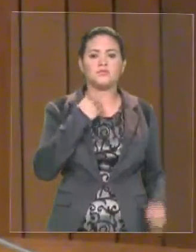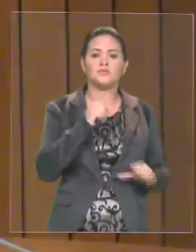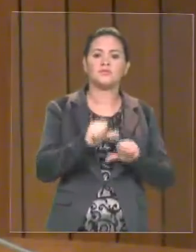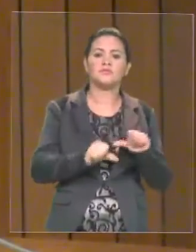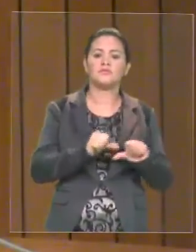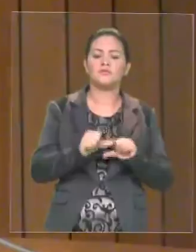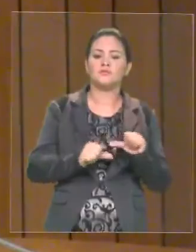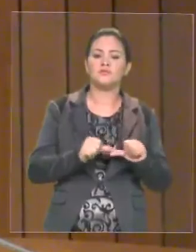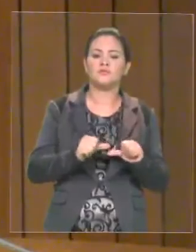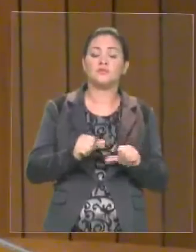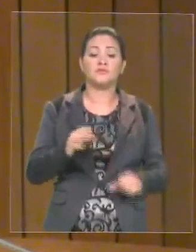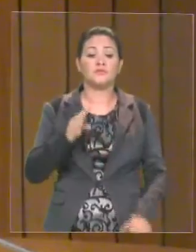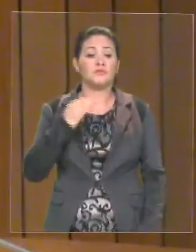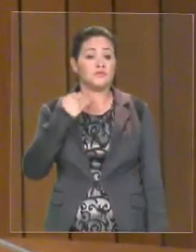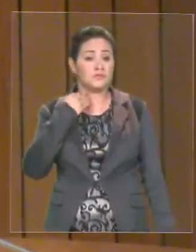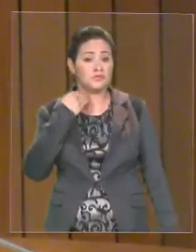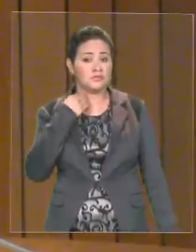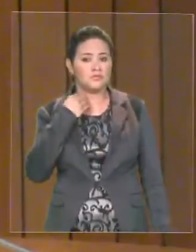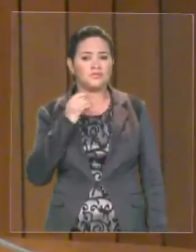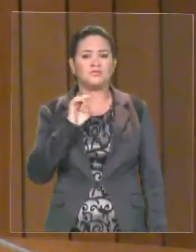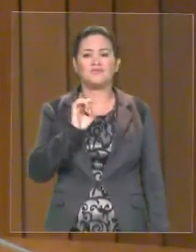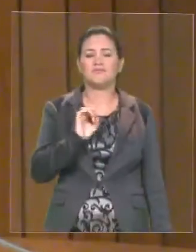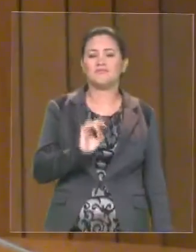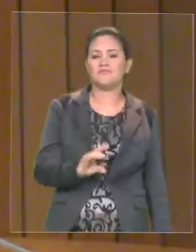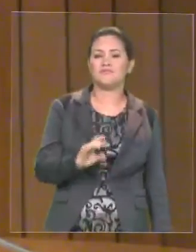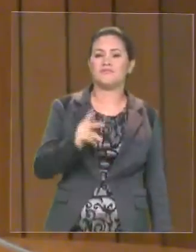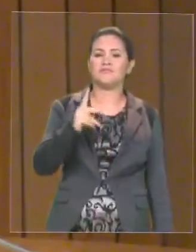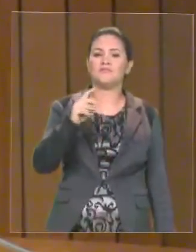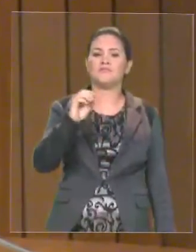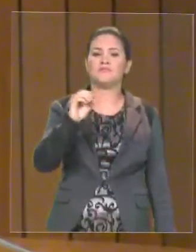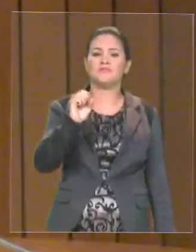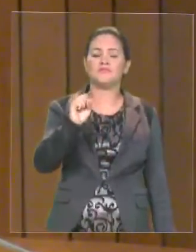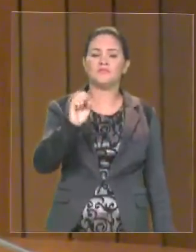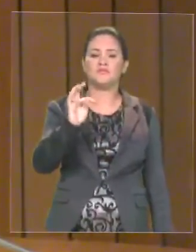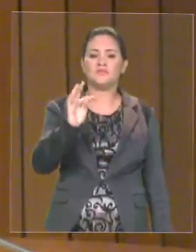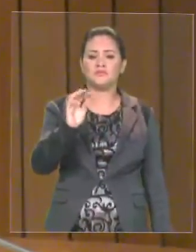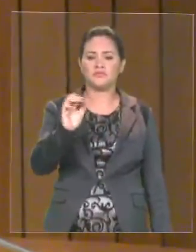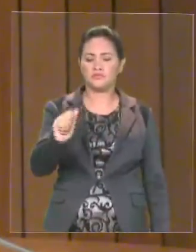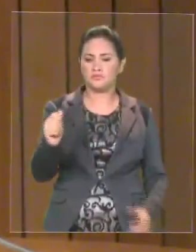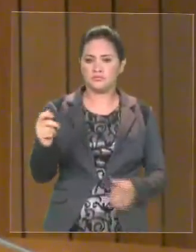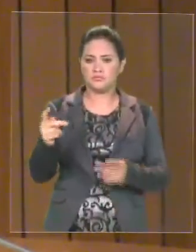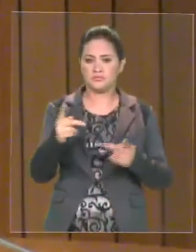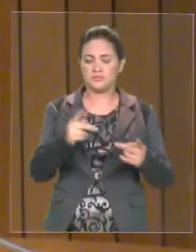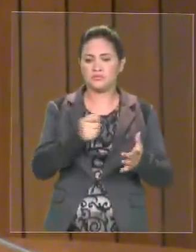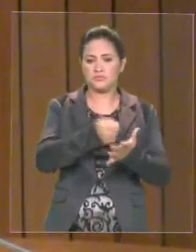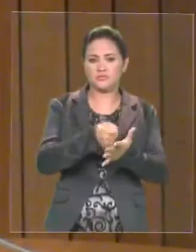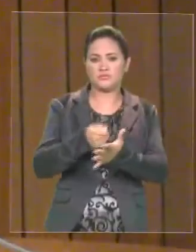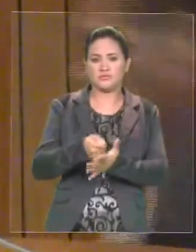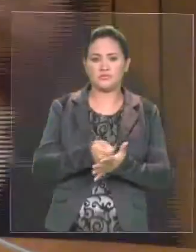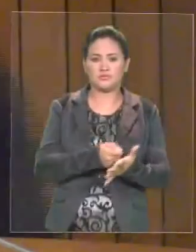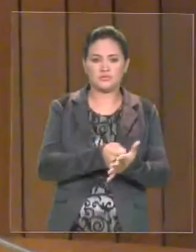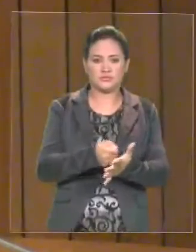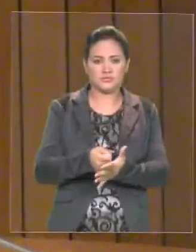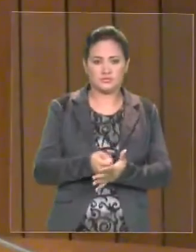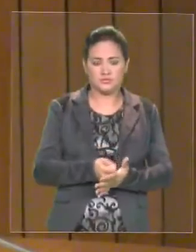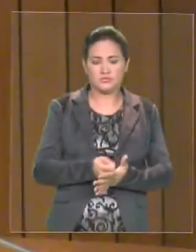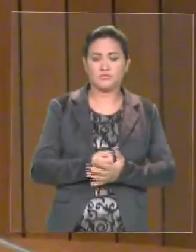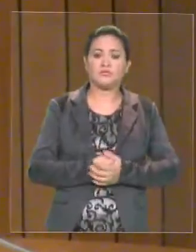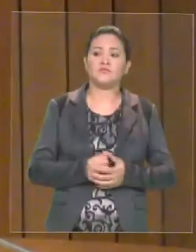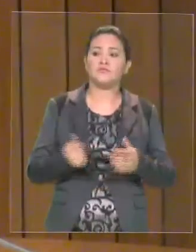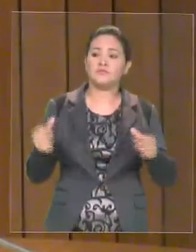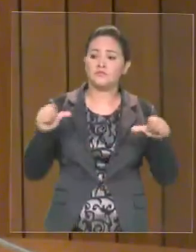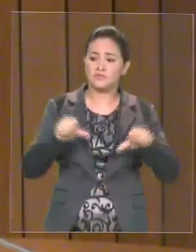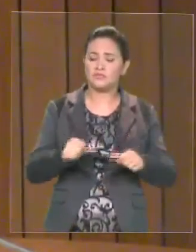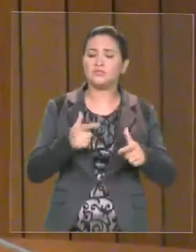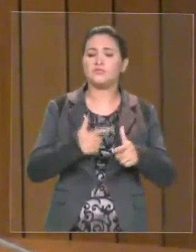postos de atendimento, o que está deixando de circular dinheiro nos municípios, que está prejudicando a economia maranhense. E,